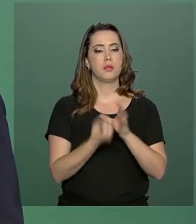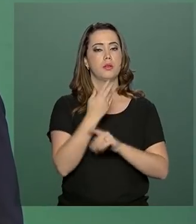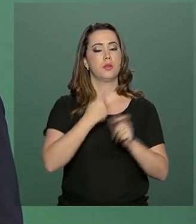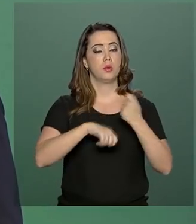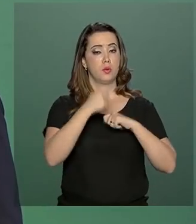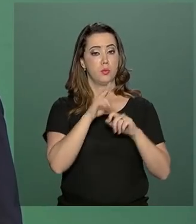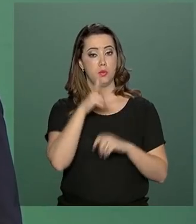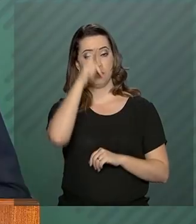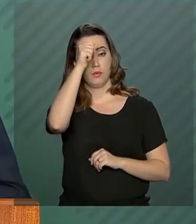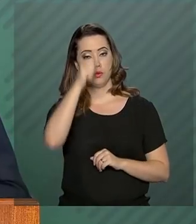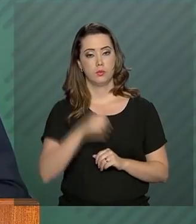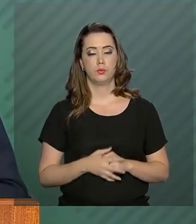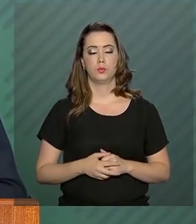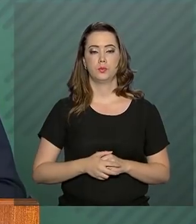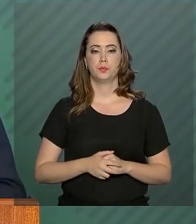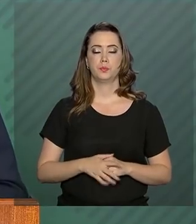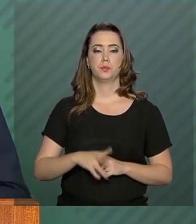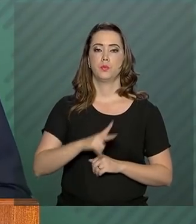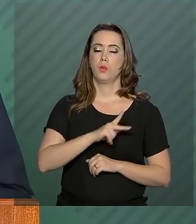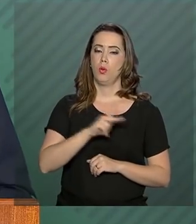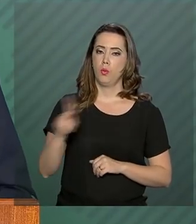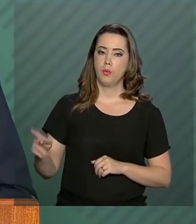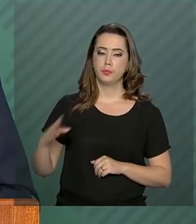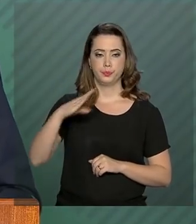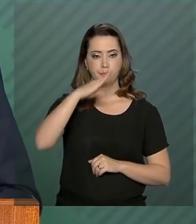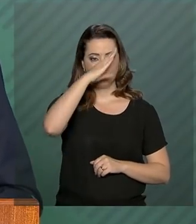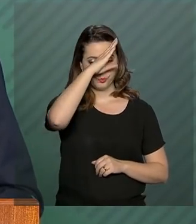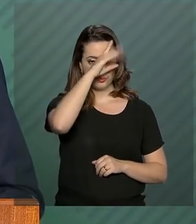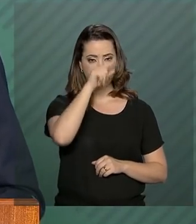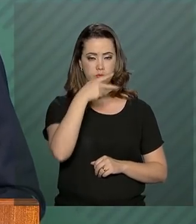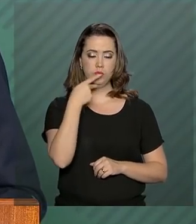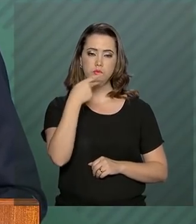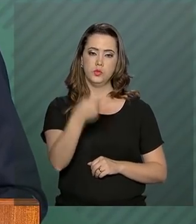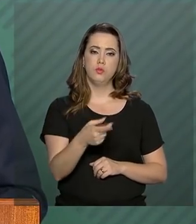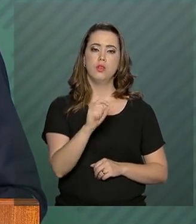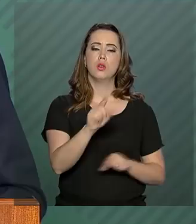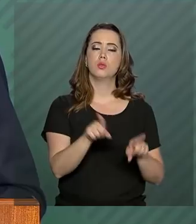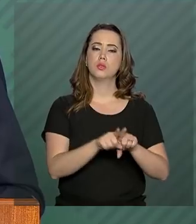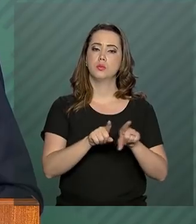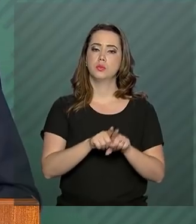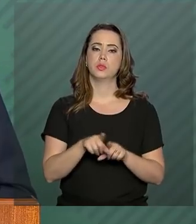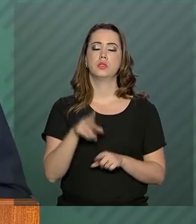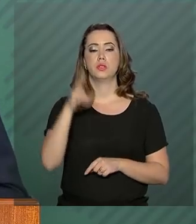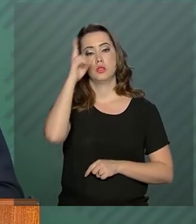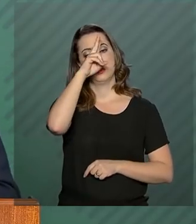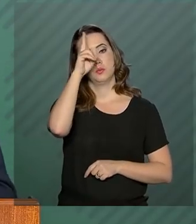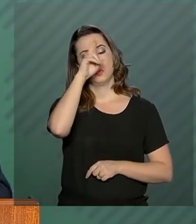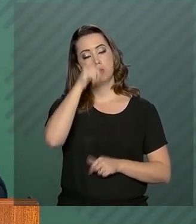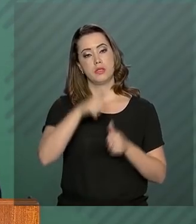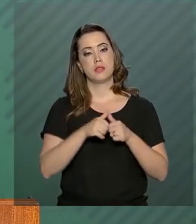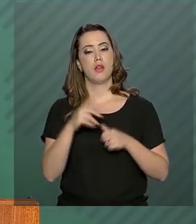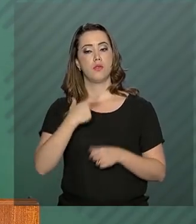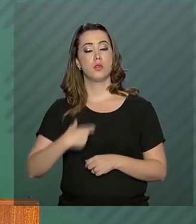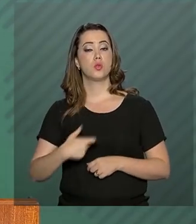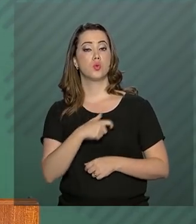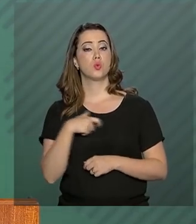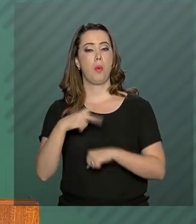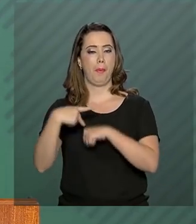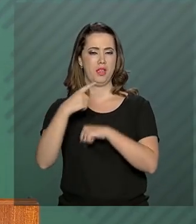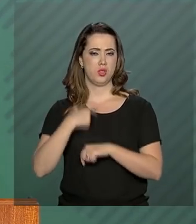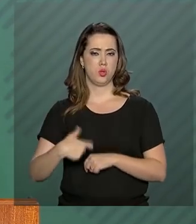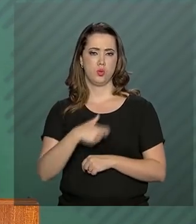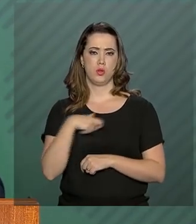economia forte. O presidente Jair Bolsonaro discursou e lembrou que estava em Davos quando Guaidó se